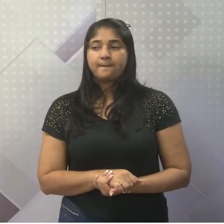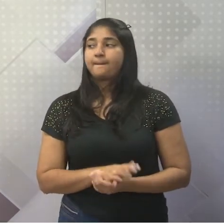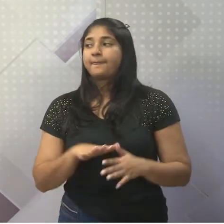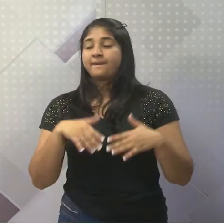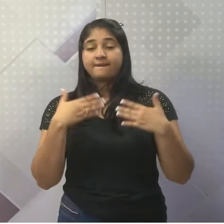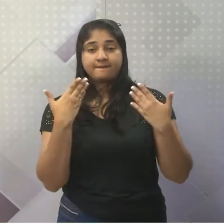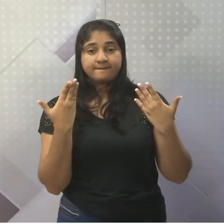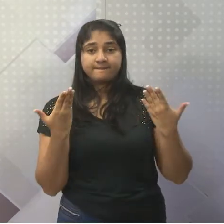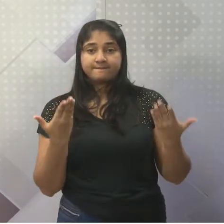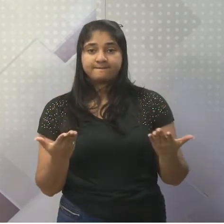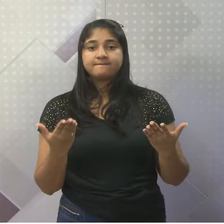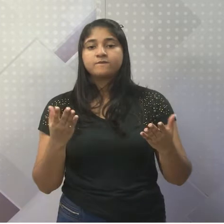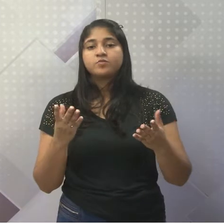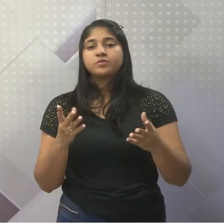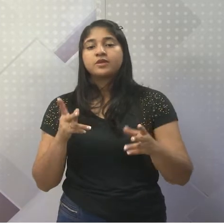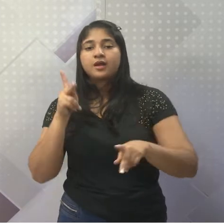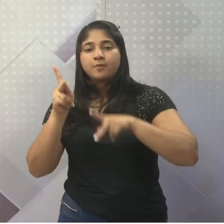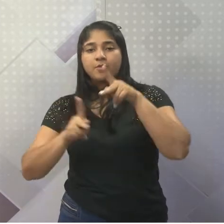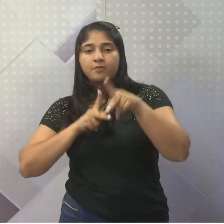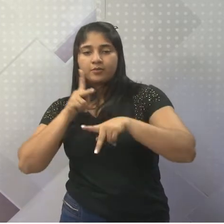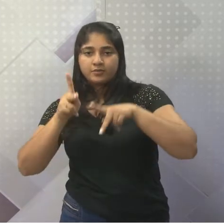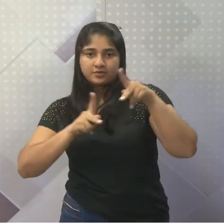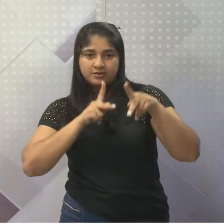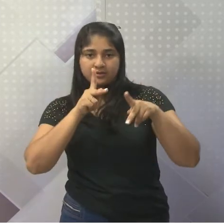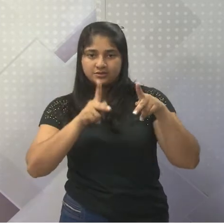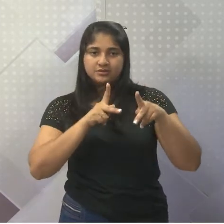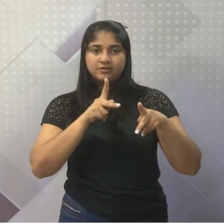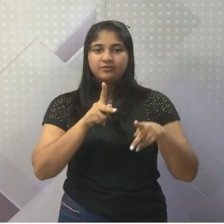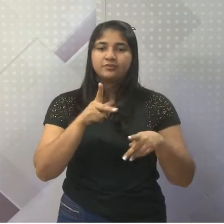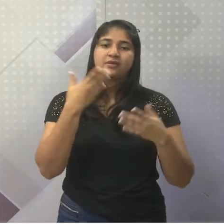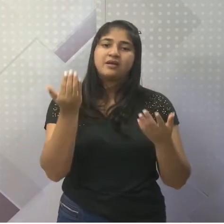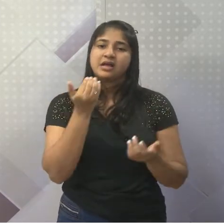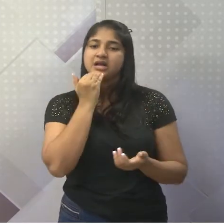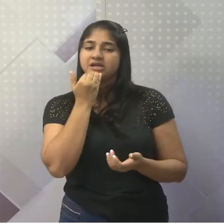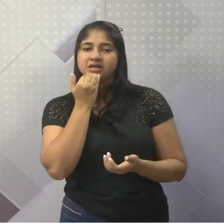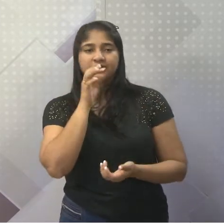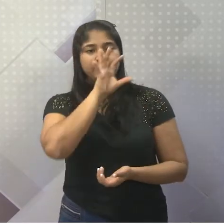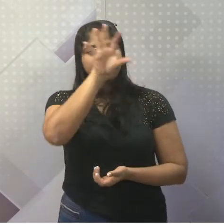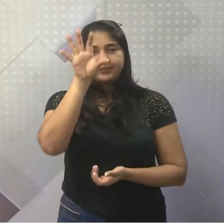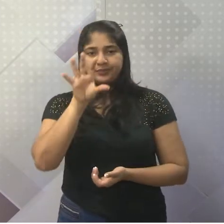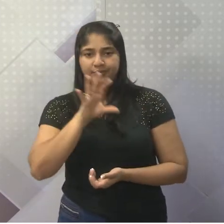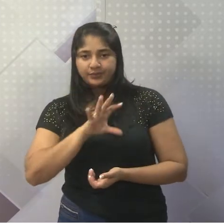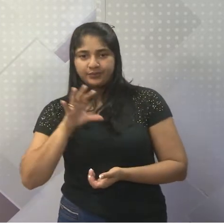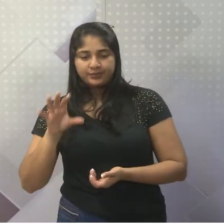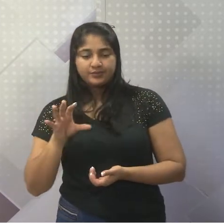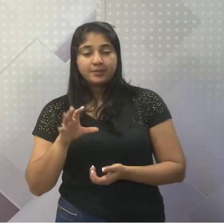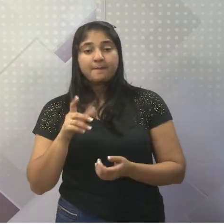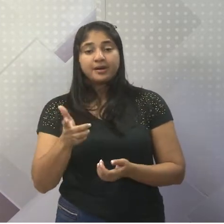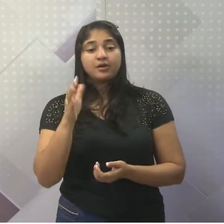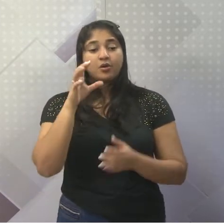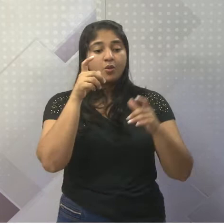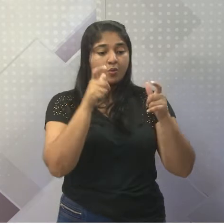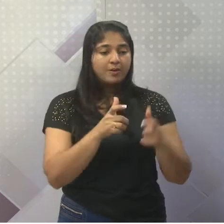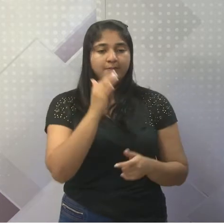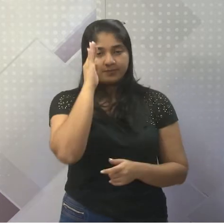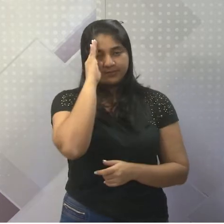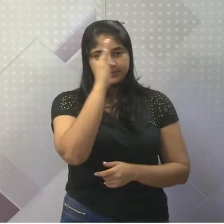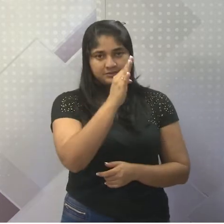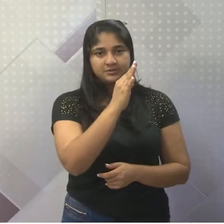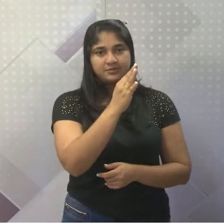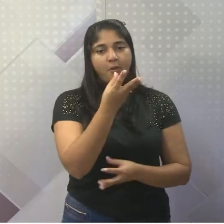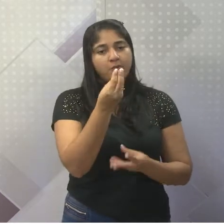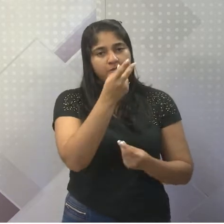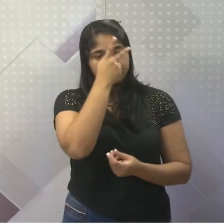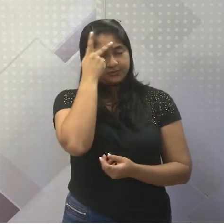perspectiva. A população se distribui de forma irregular pelo território, se concentrando nas regiões principais. Nós temos